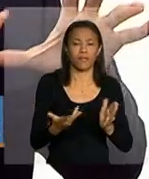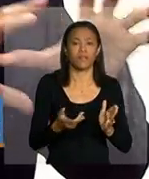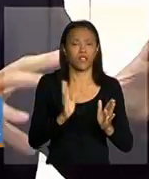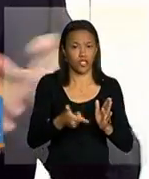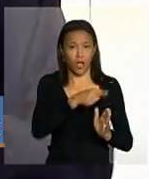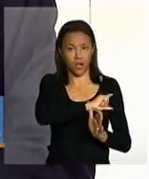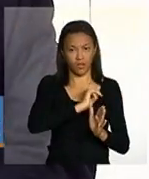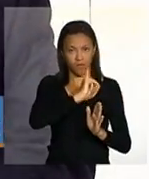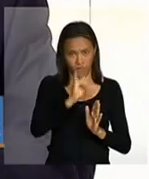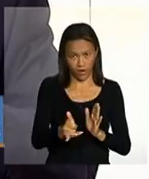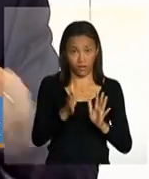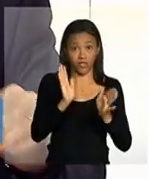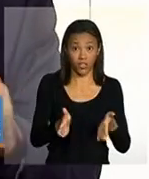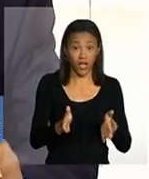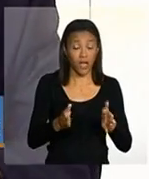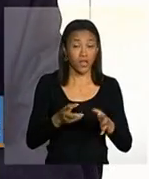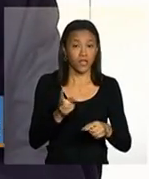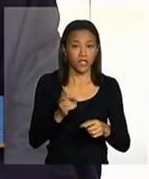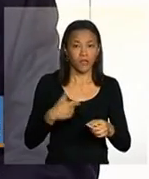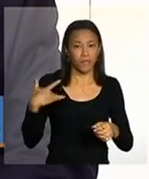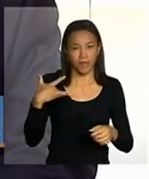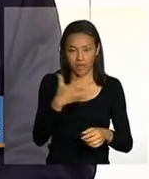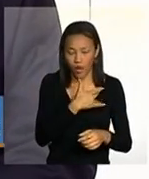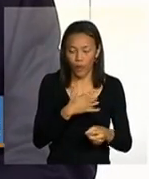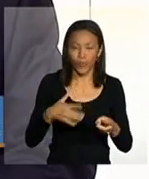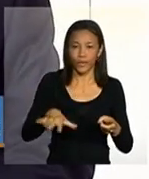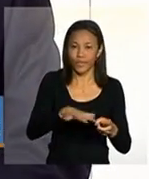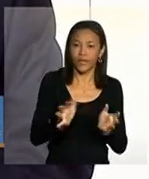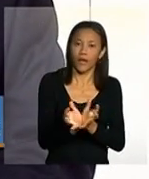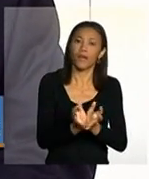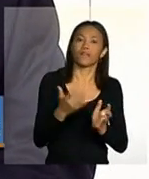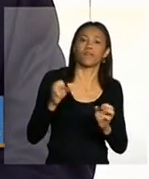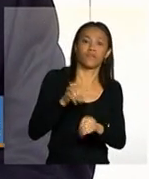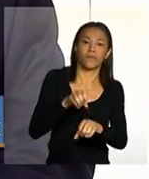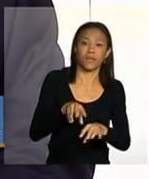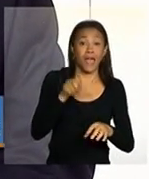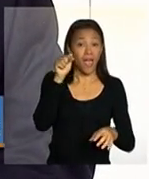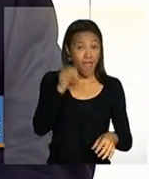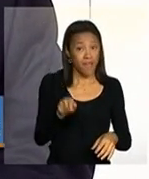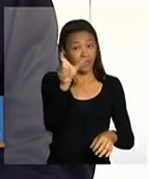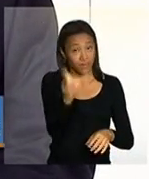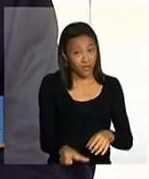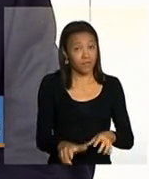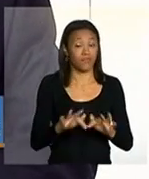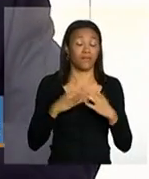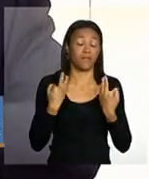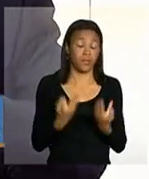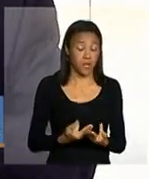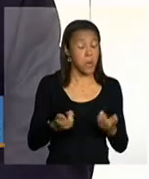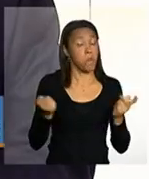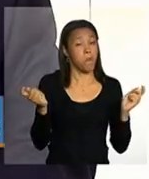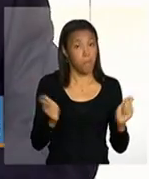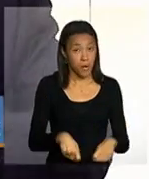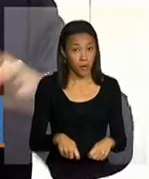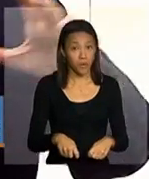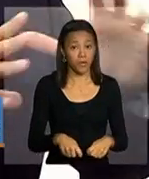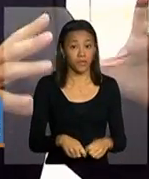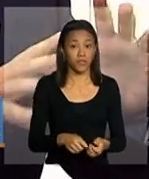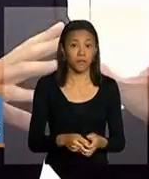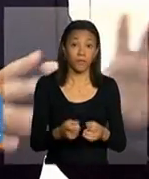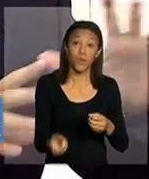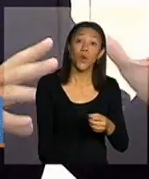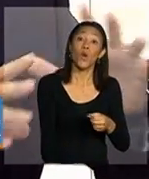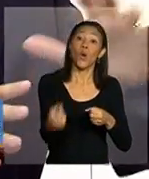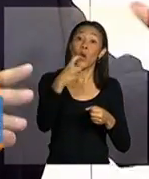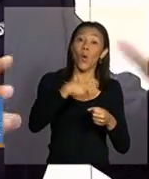comentou em relação ao acompanhamento da saúde e da educação, essa família pode voltar ao período inicial